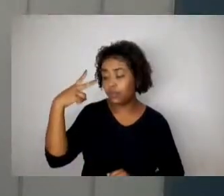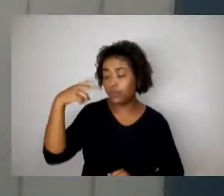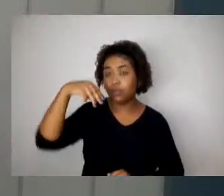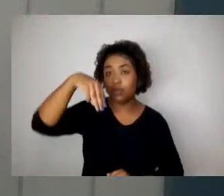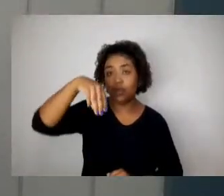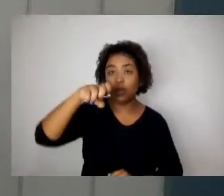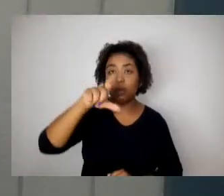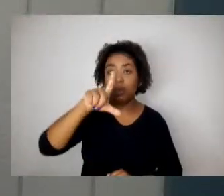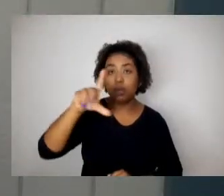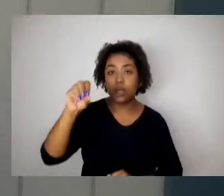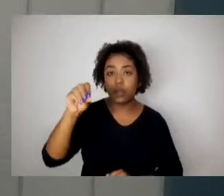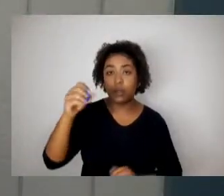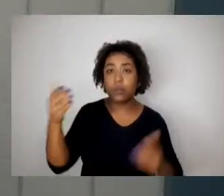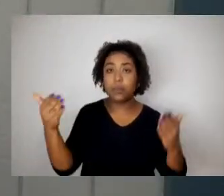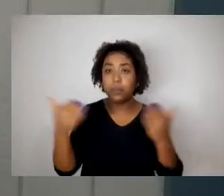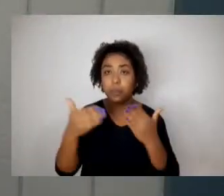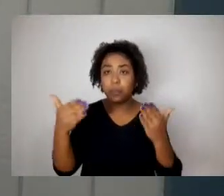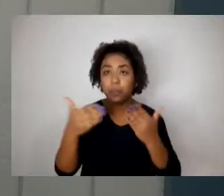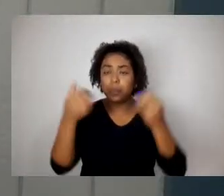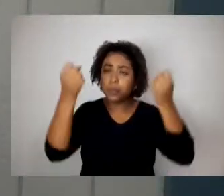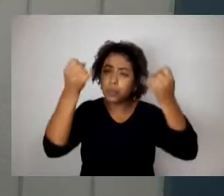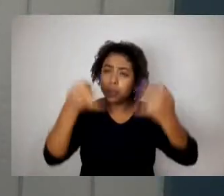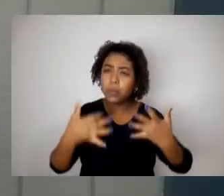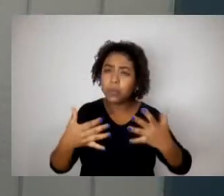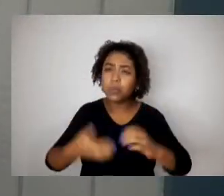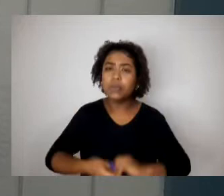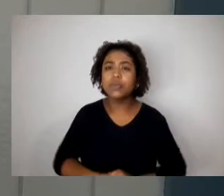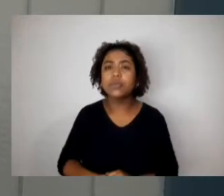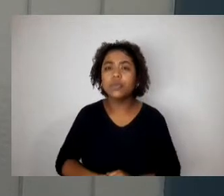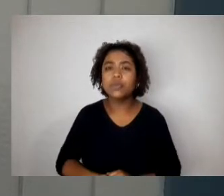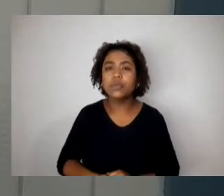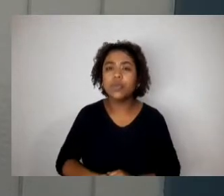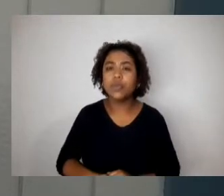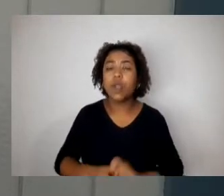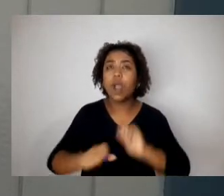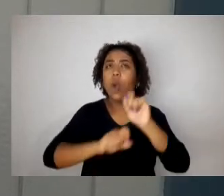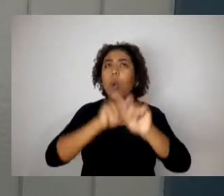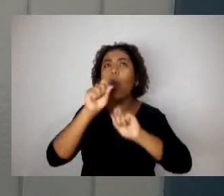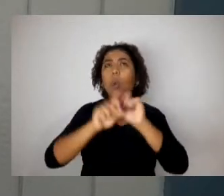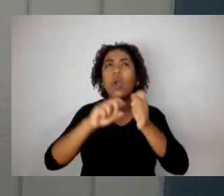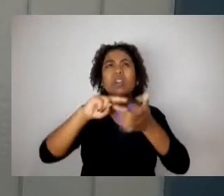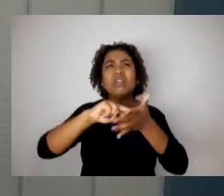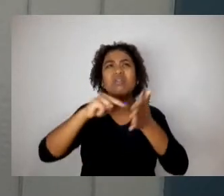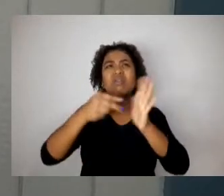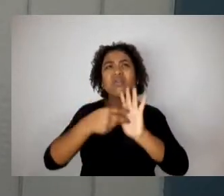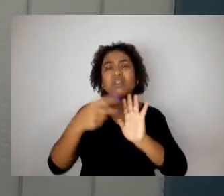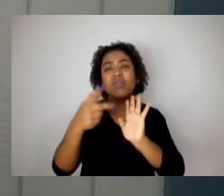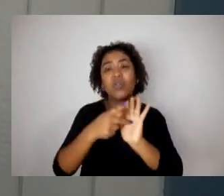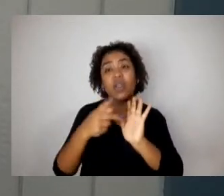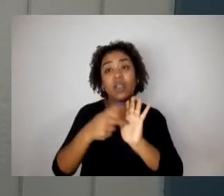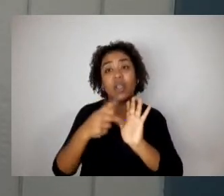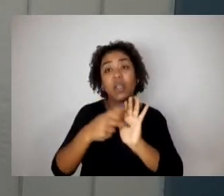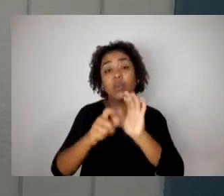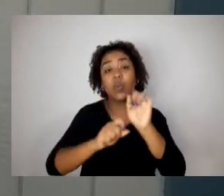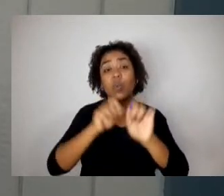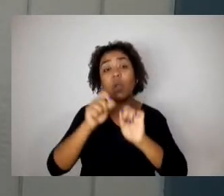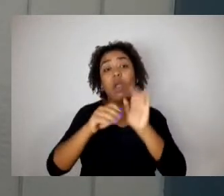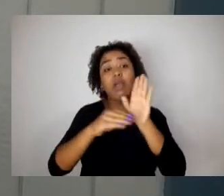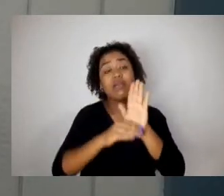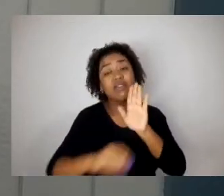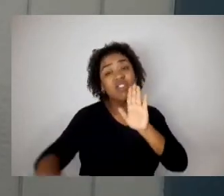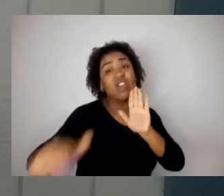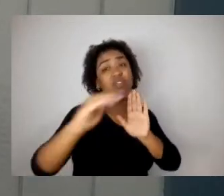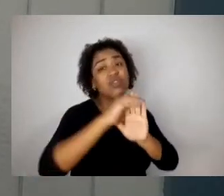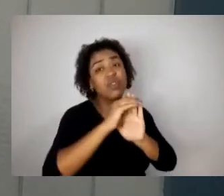coibindo aos excessos. Grupo de pessoas que acham que pode chegar, estabelecer o que eles